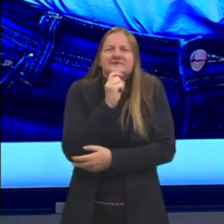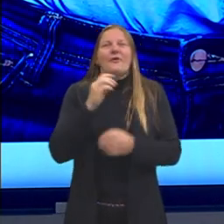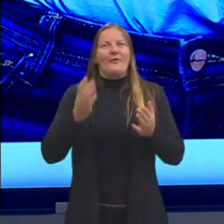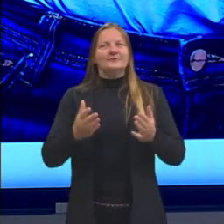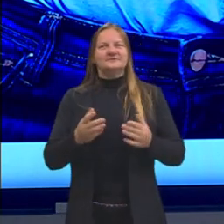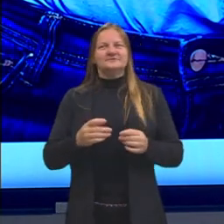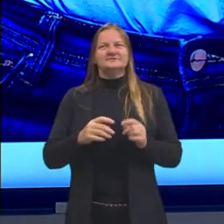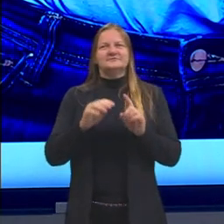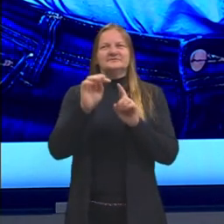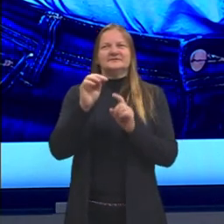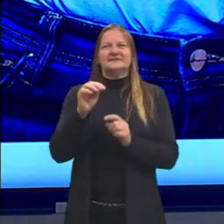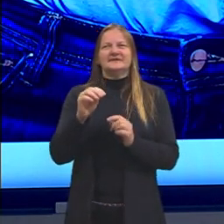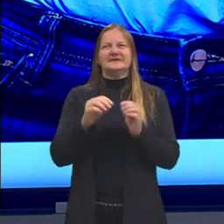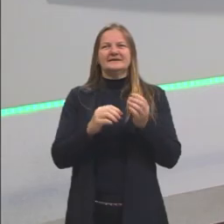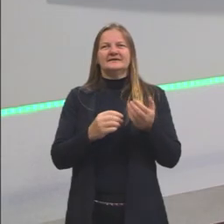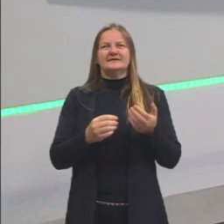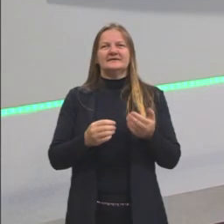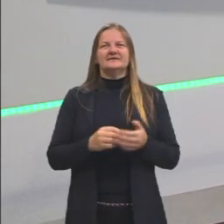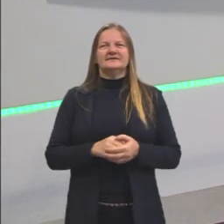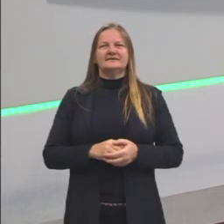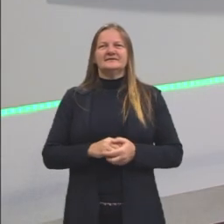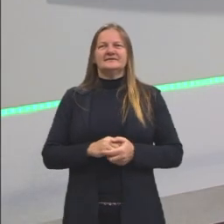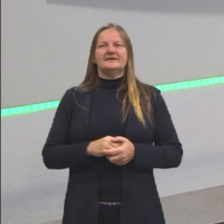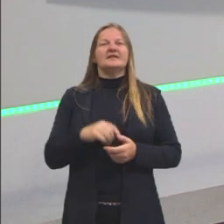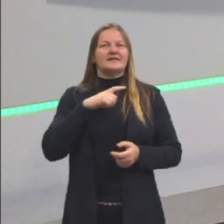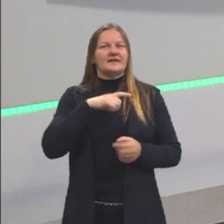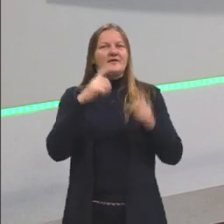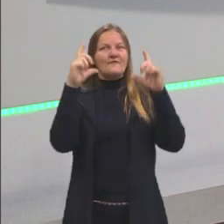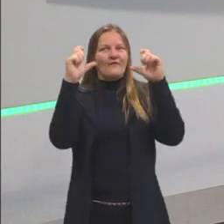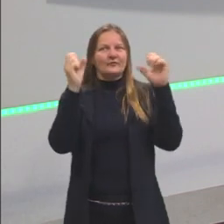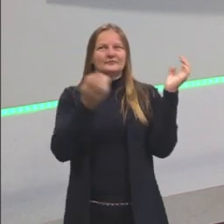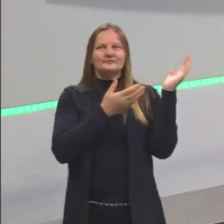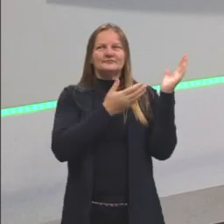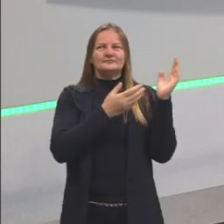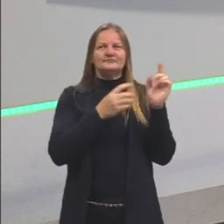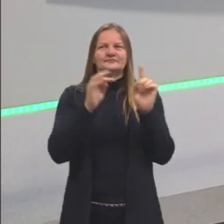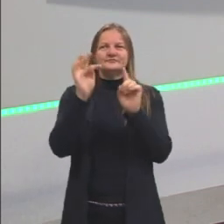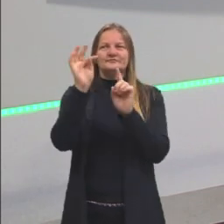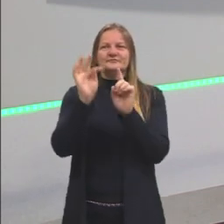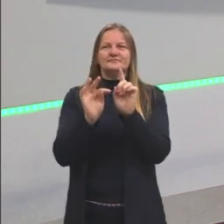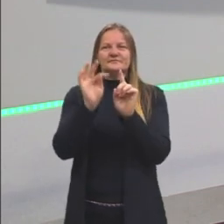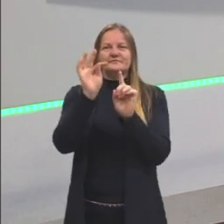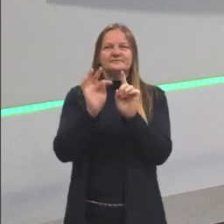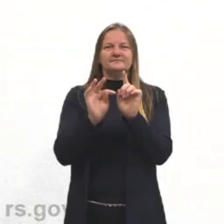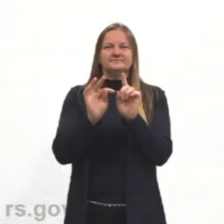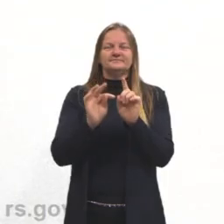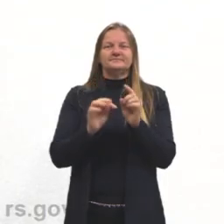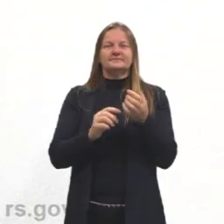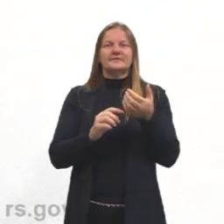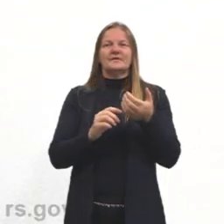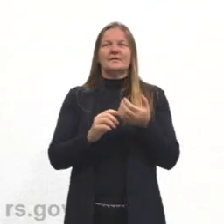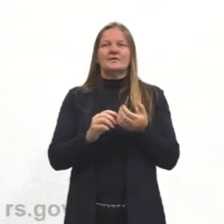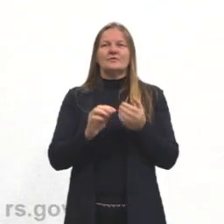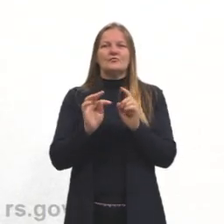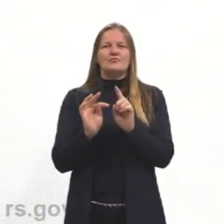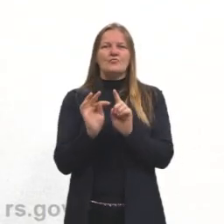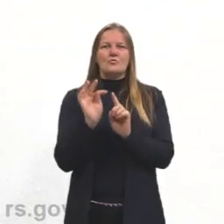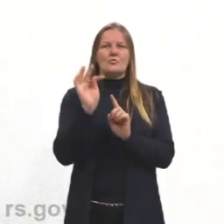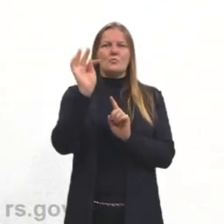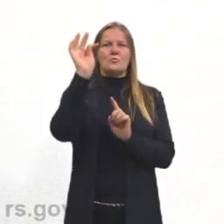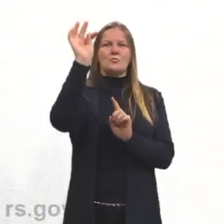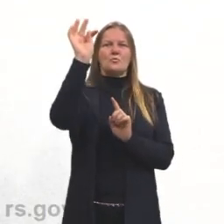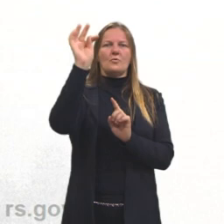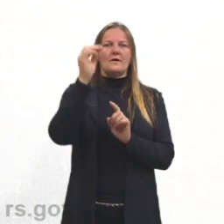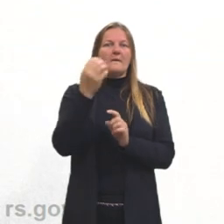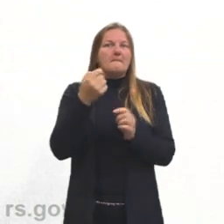tem essa pessoa aqui com calor, como a gente costuma falar, segurando um termômetro, então, uma temperatura bem alta, perto